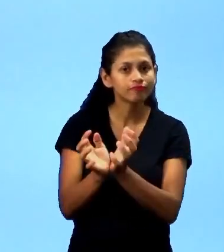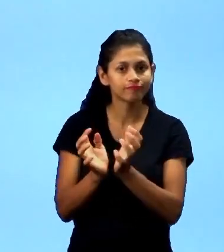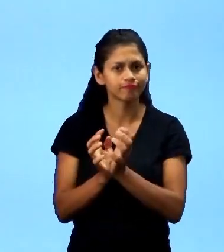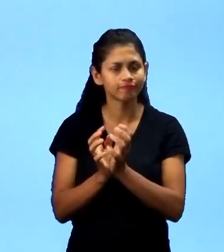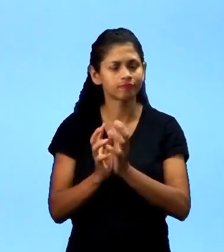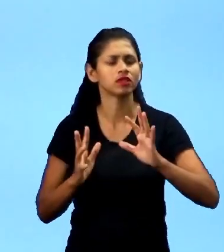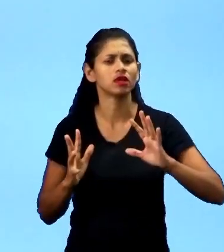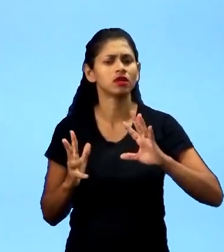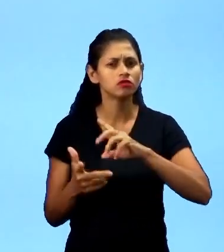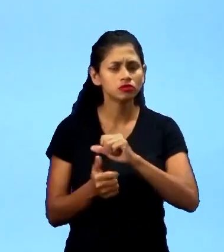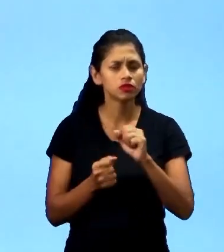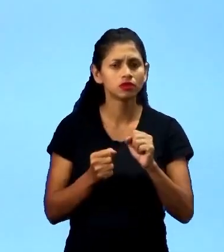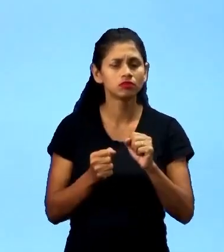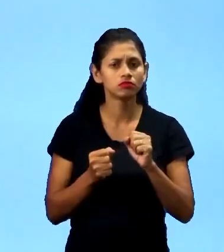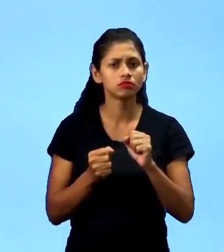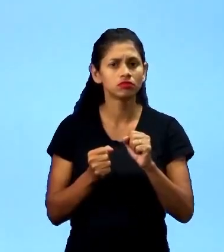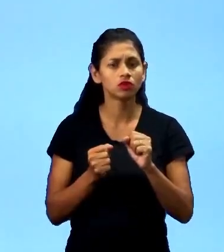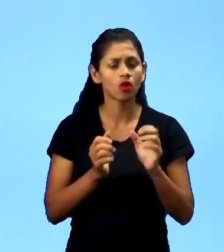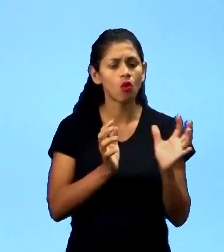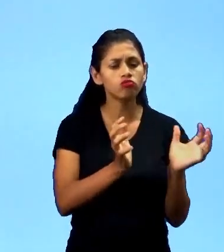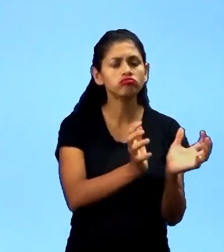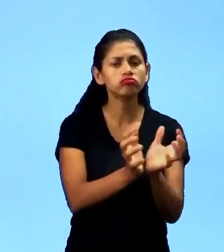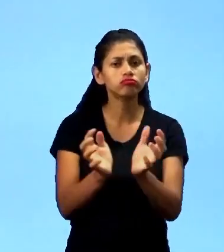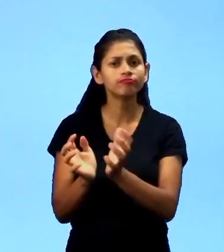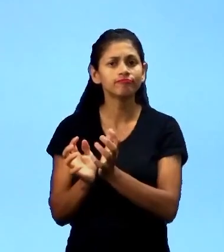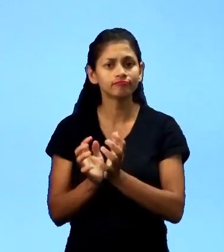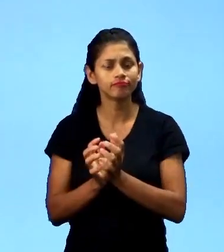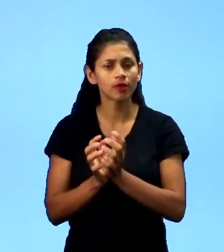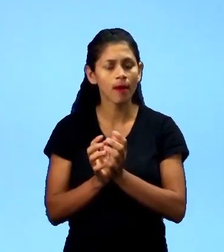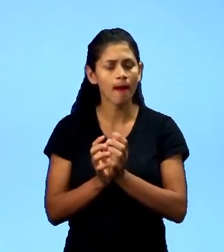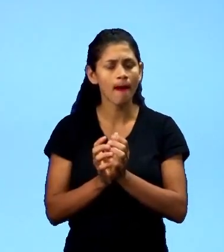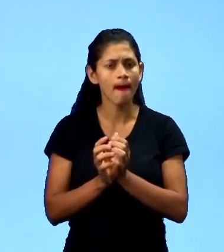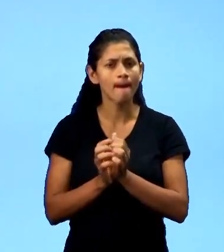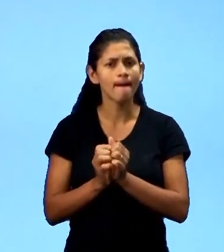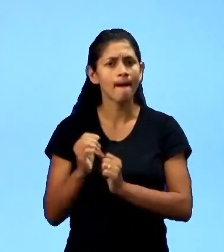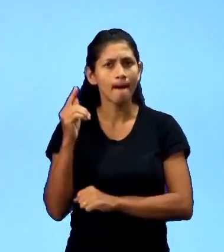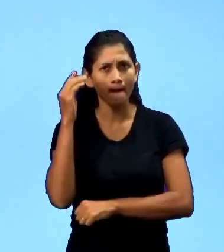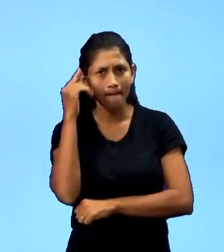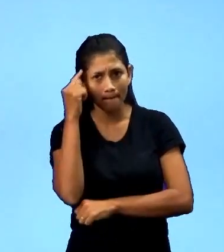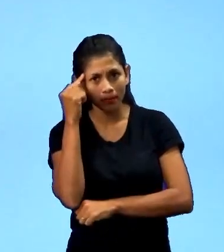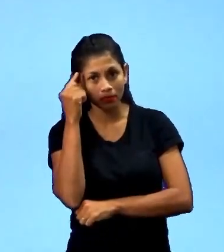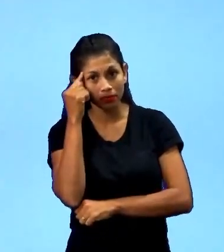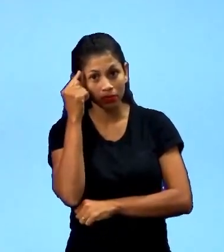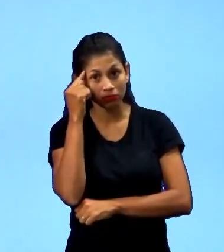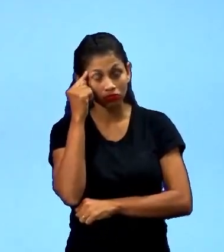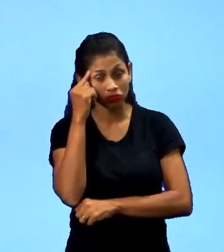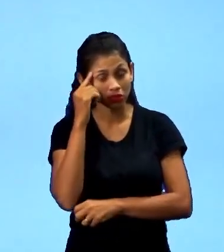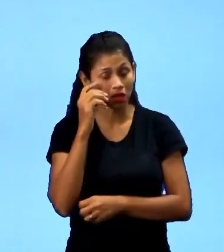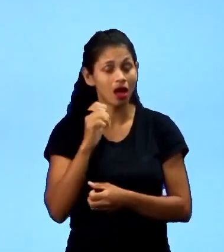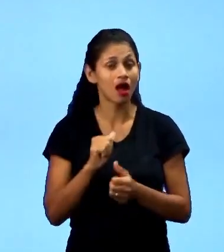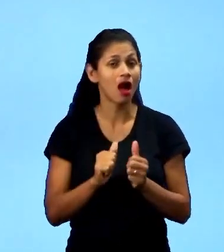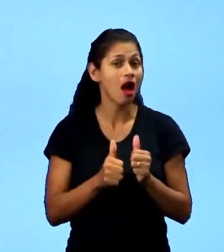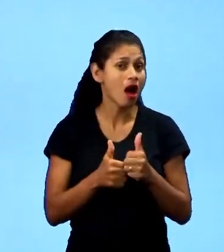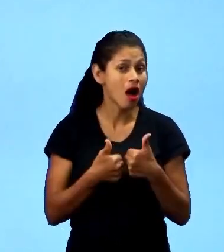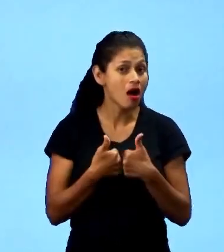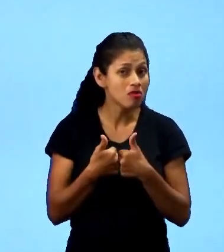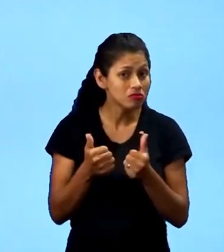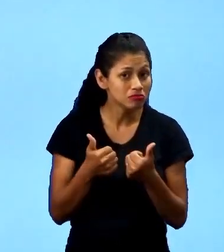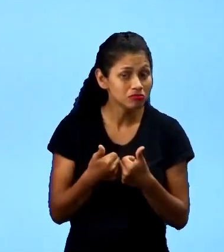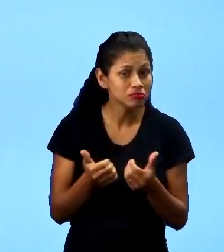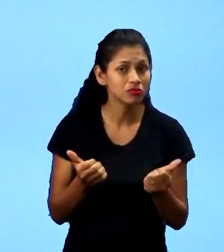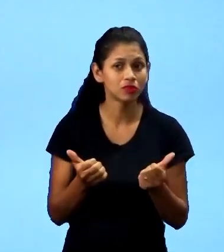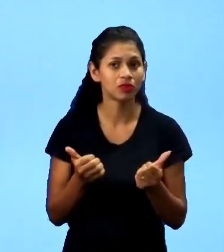consegue compreender que coletivo é só pensar no transporte coletivo, que é aquele que todo mundo amontoar, do grupinho, porque é um grupo